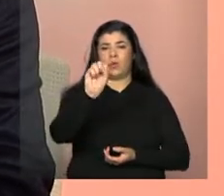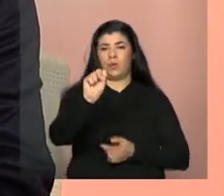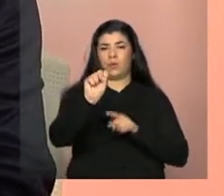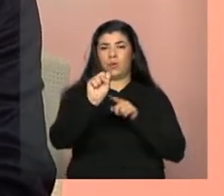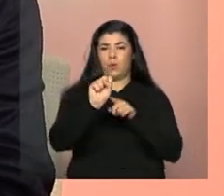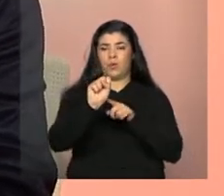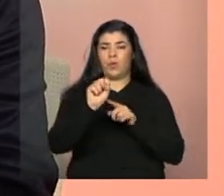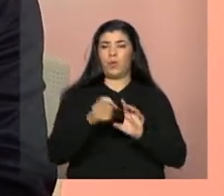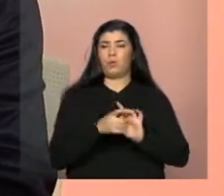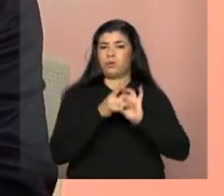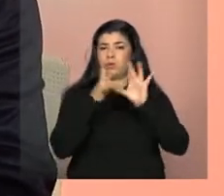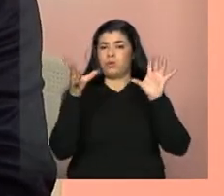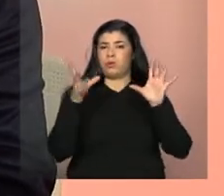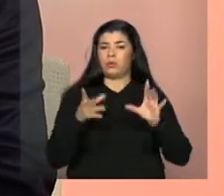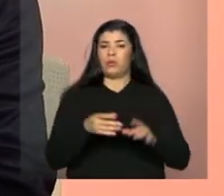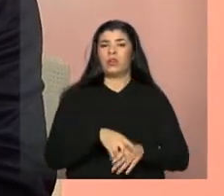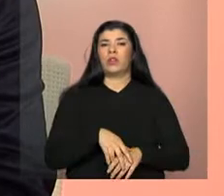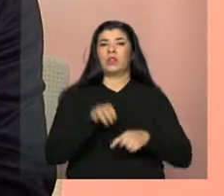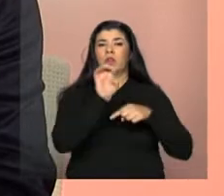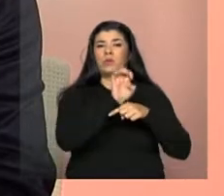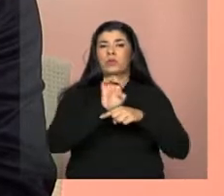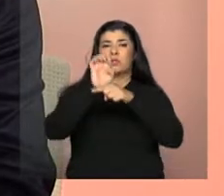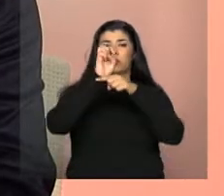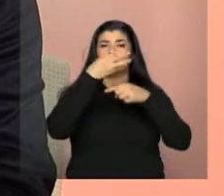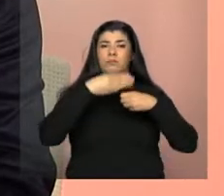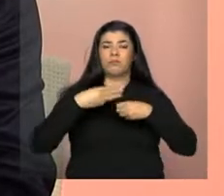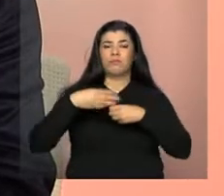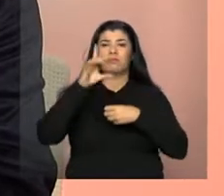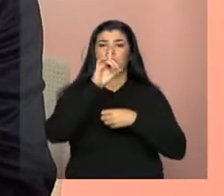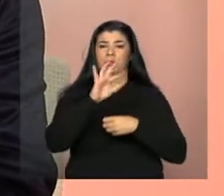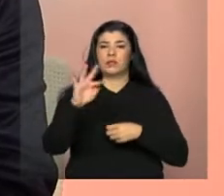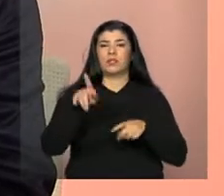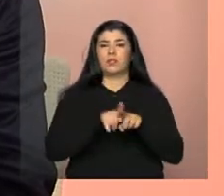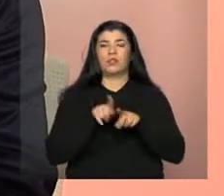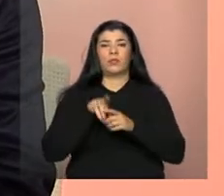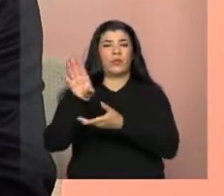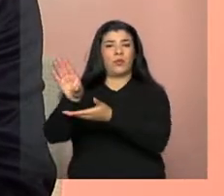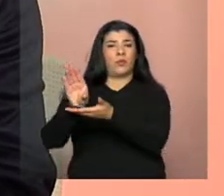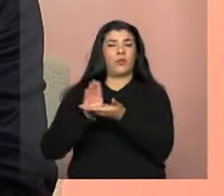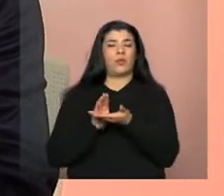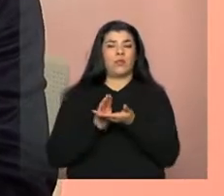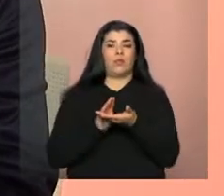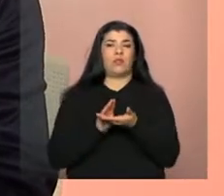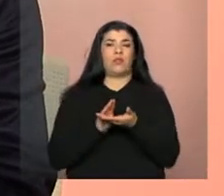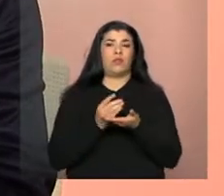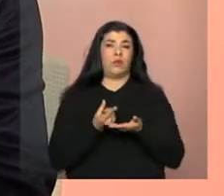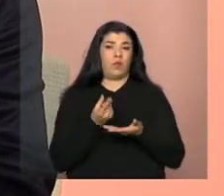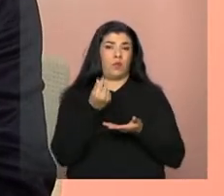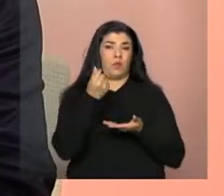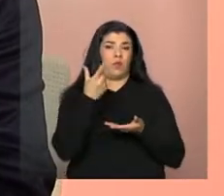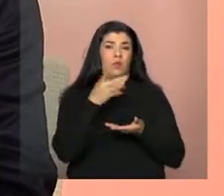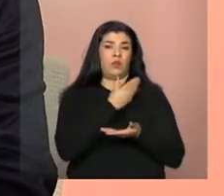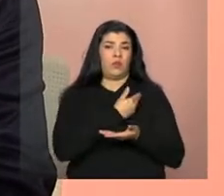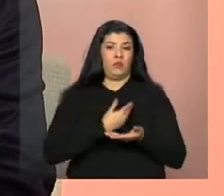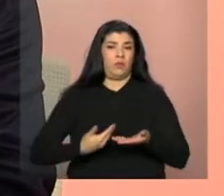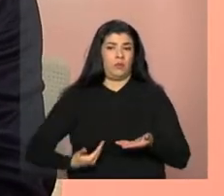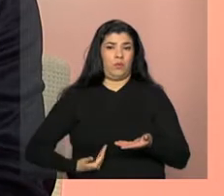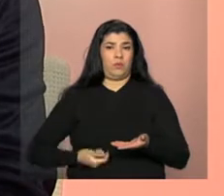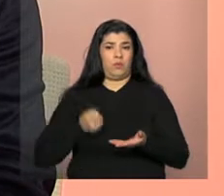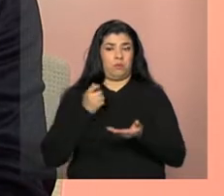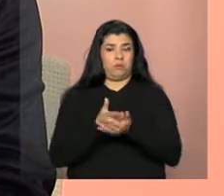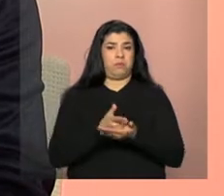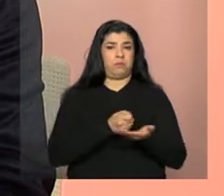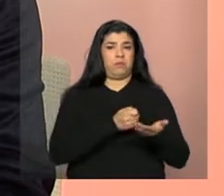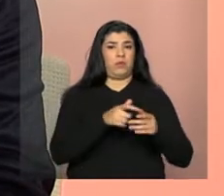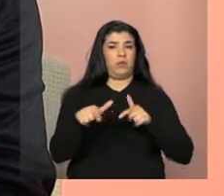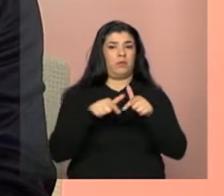e DF a utilizar os recursos do governo federal para o pagamento dos profissionais que entregam as